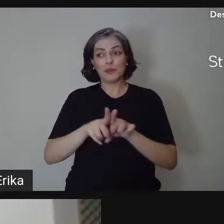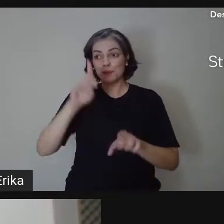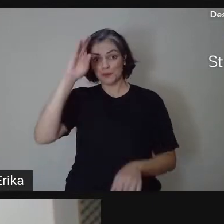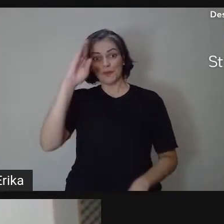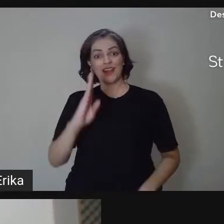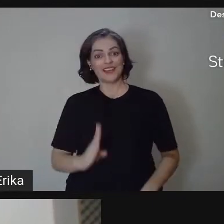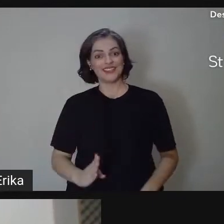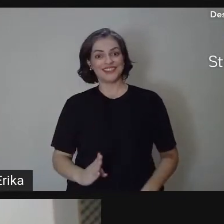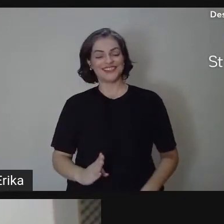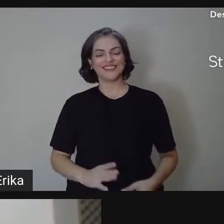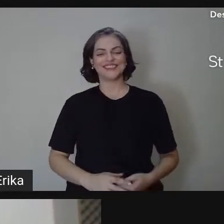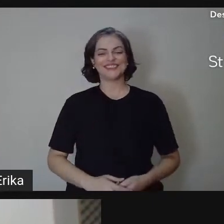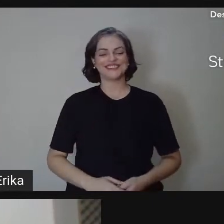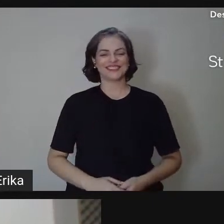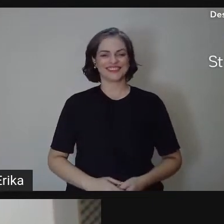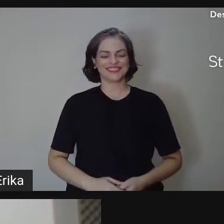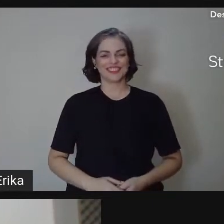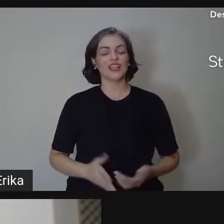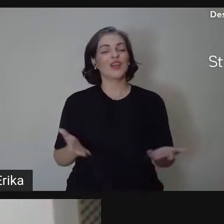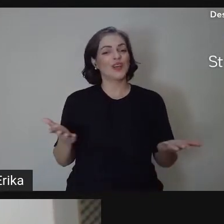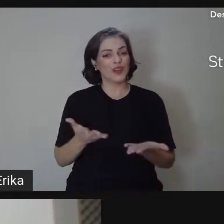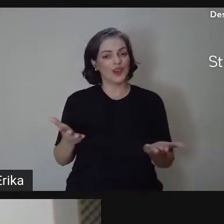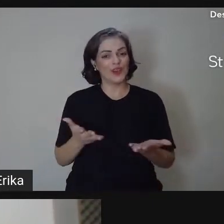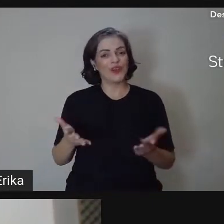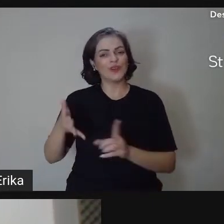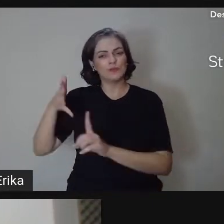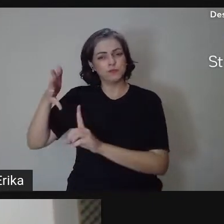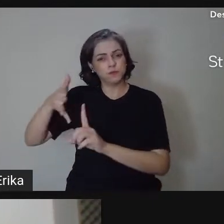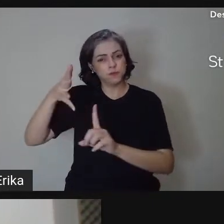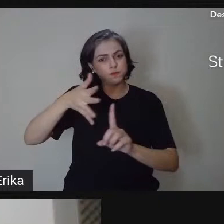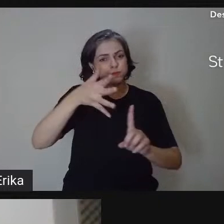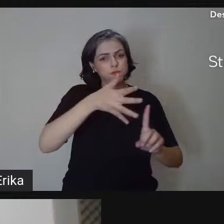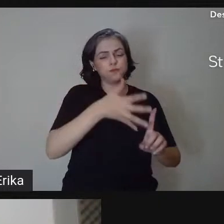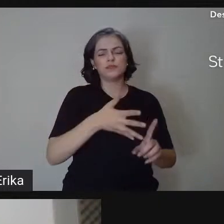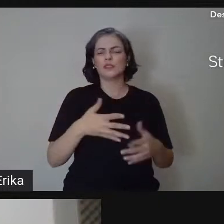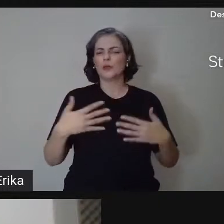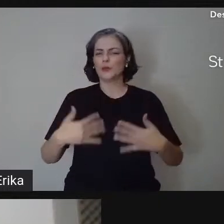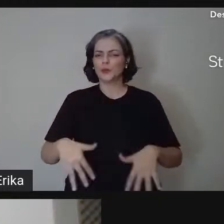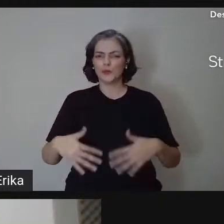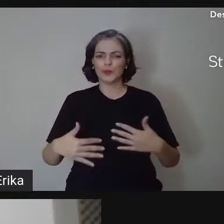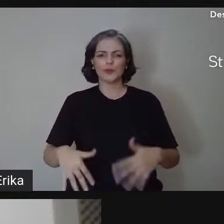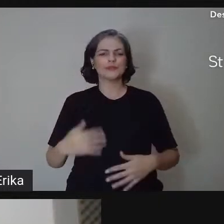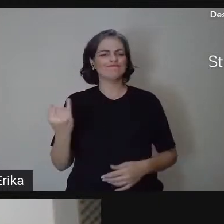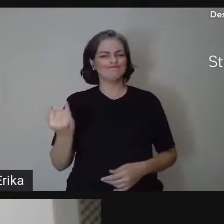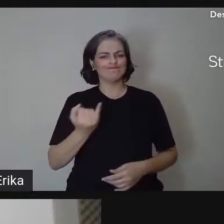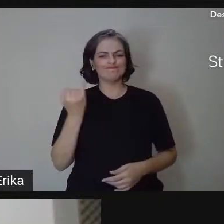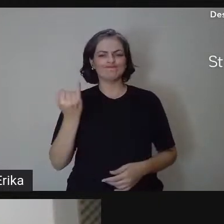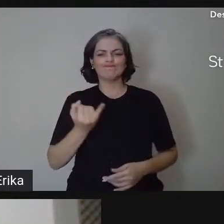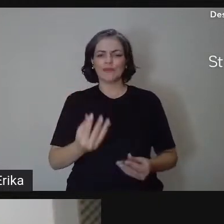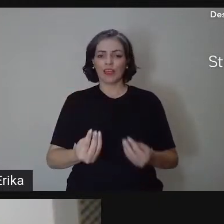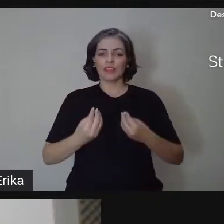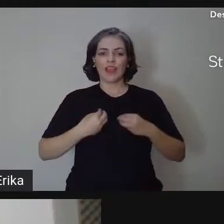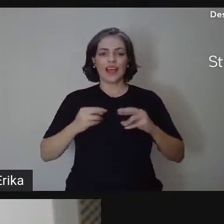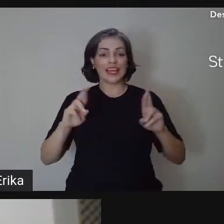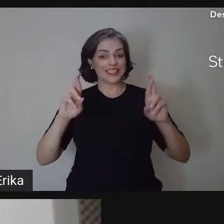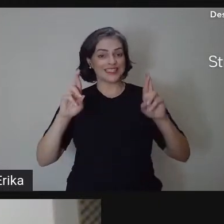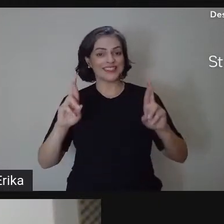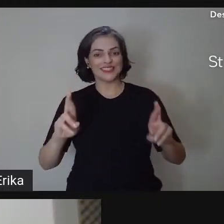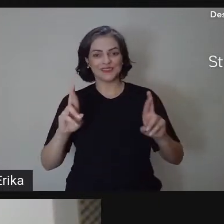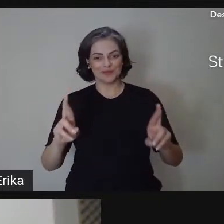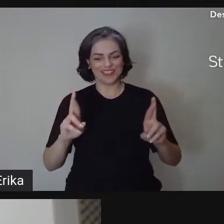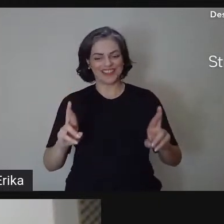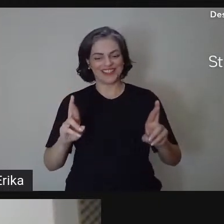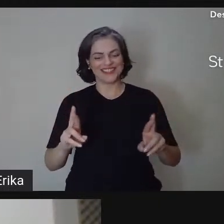E todas as palavras que nós ouvimos hoje foram palavras mesmo de muita esperança, de que nós realmente